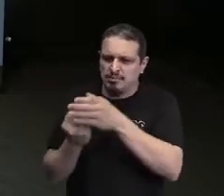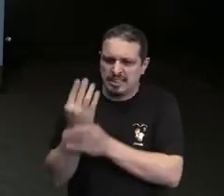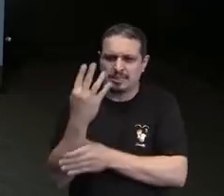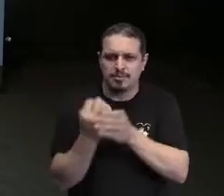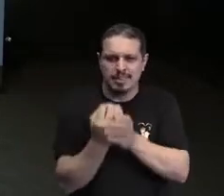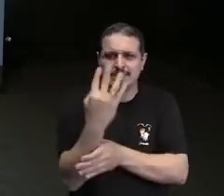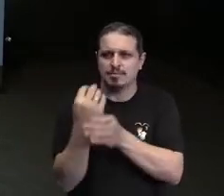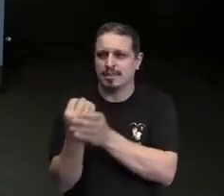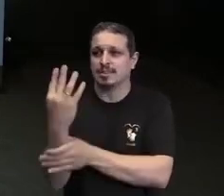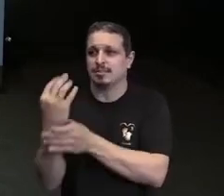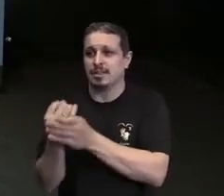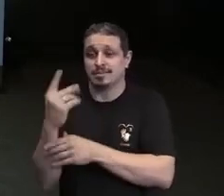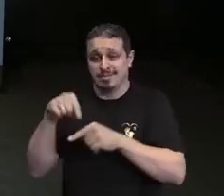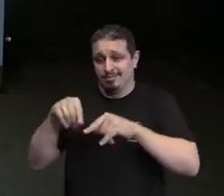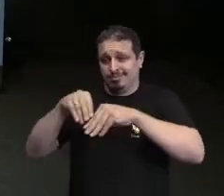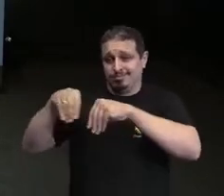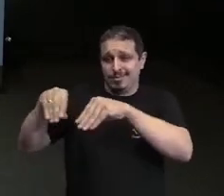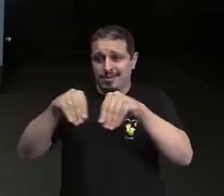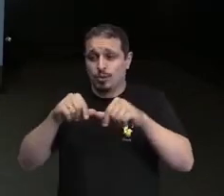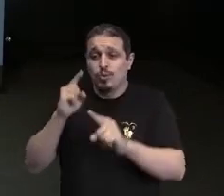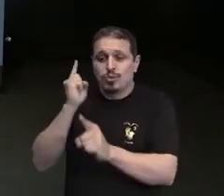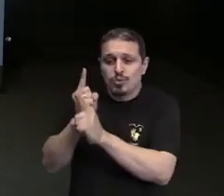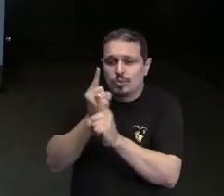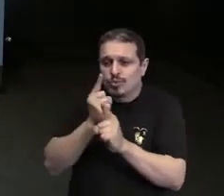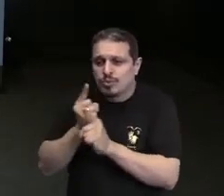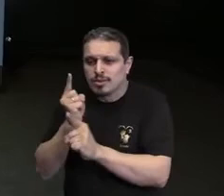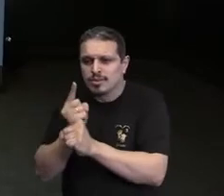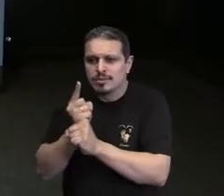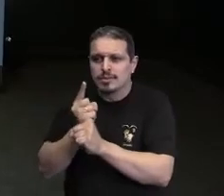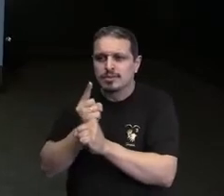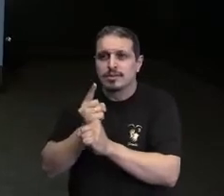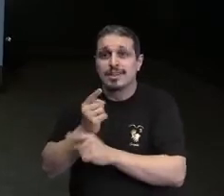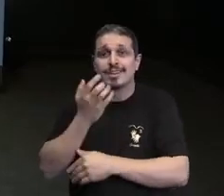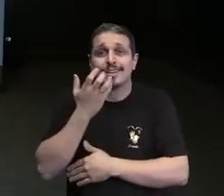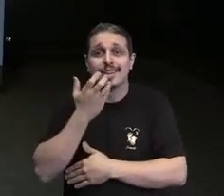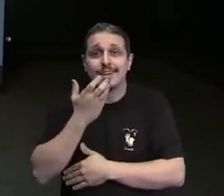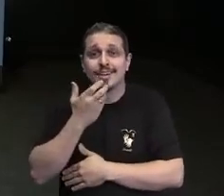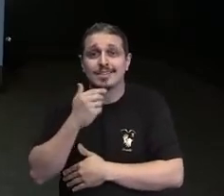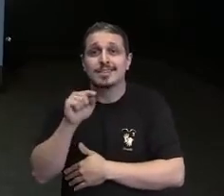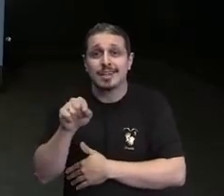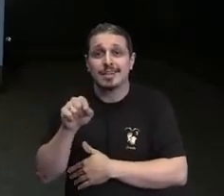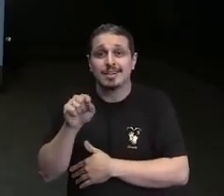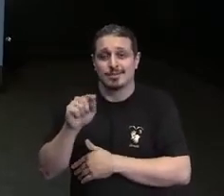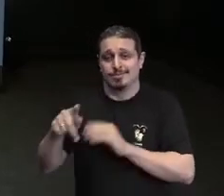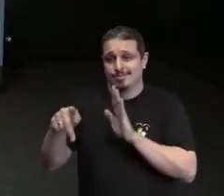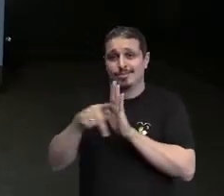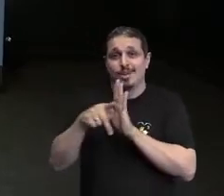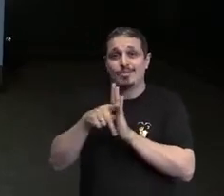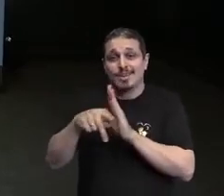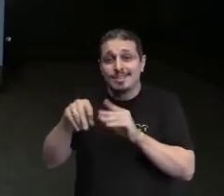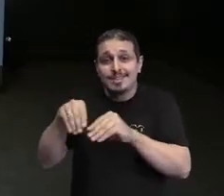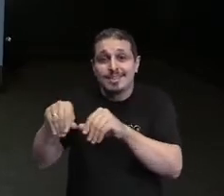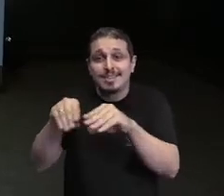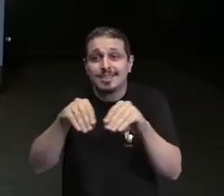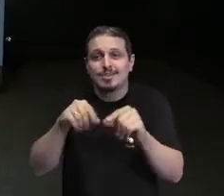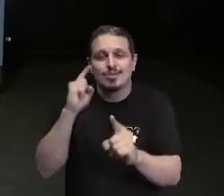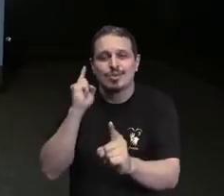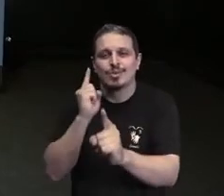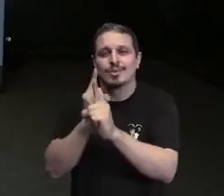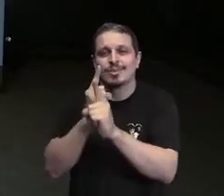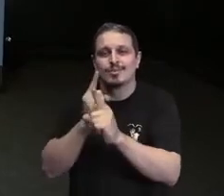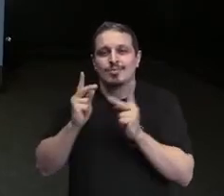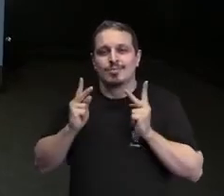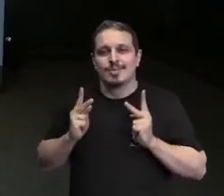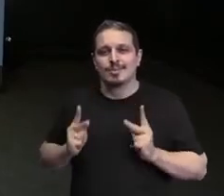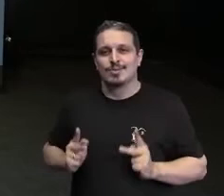semente não encontrar tudo isso e se essa criança diversa representada pelas sementes não encontrar esse terreno fértil e essas